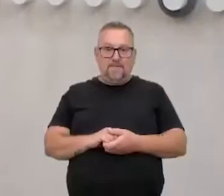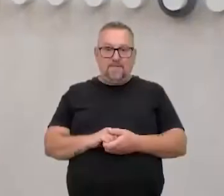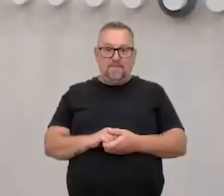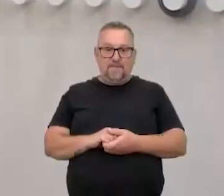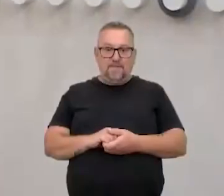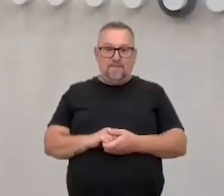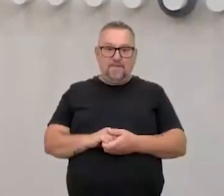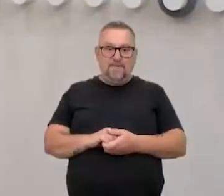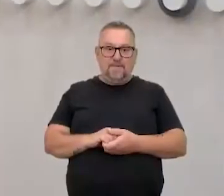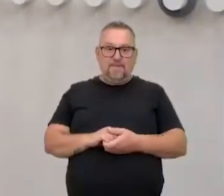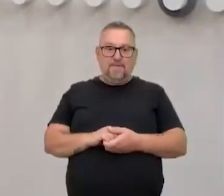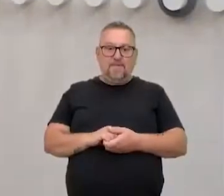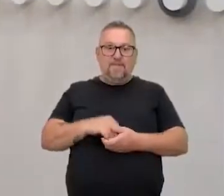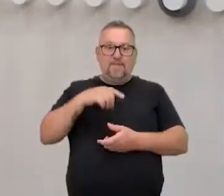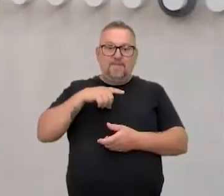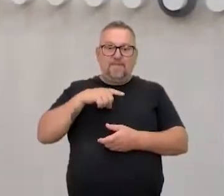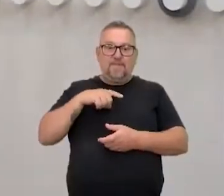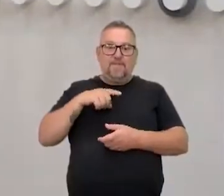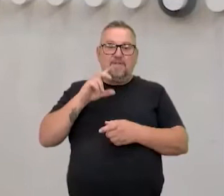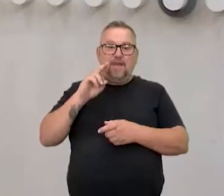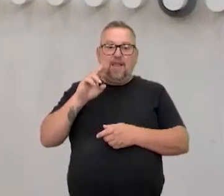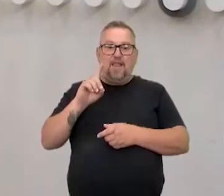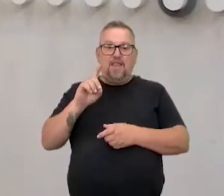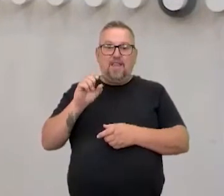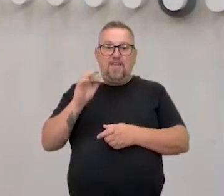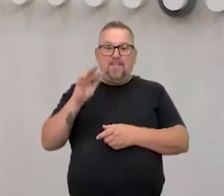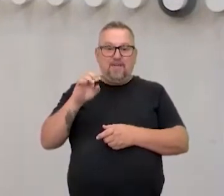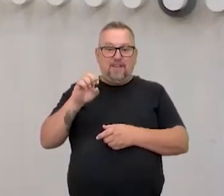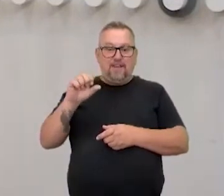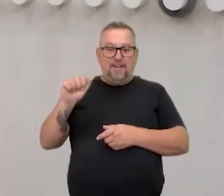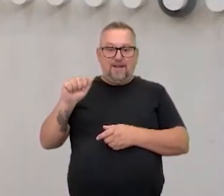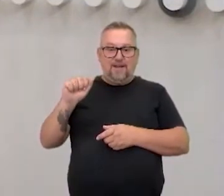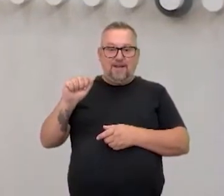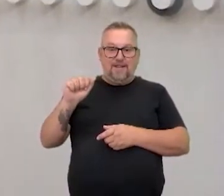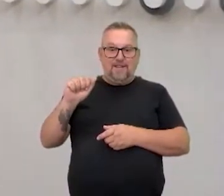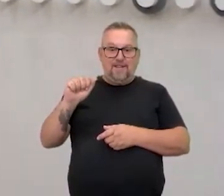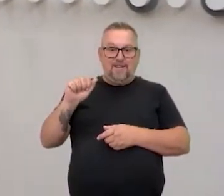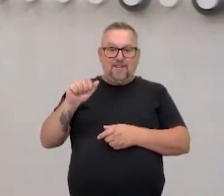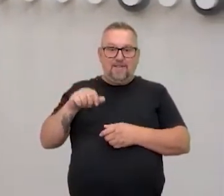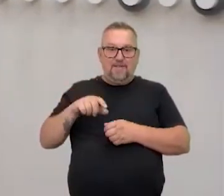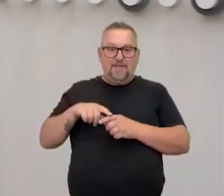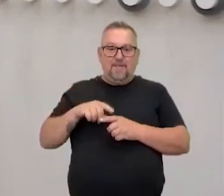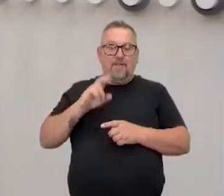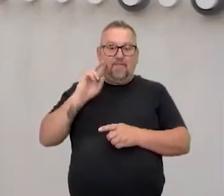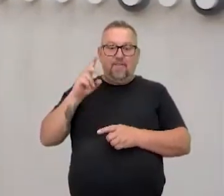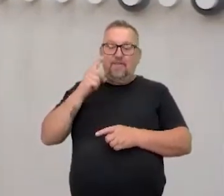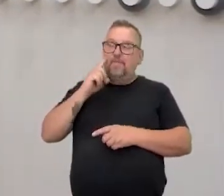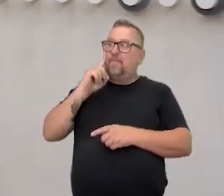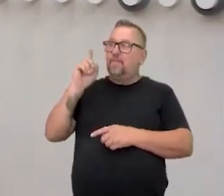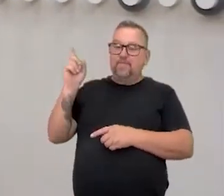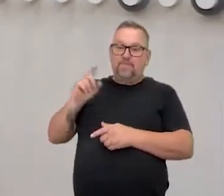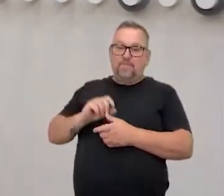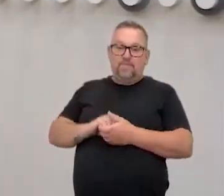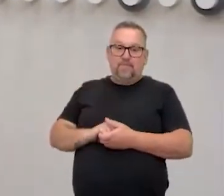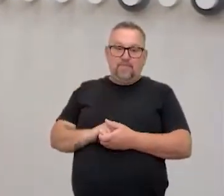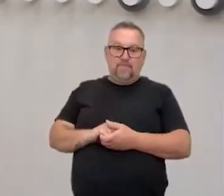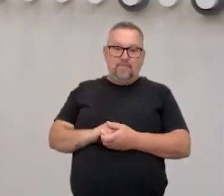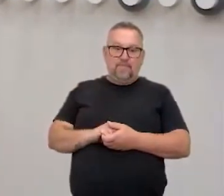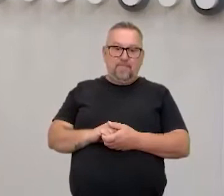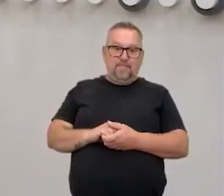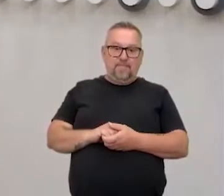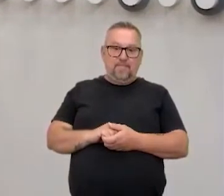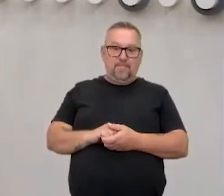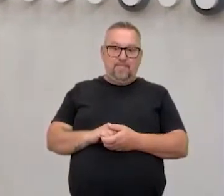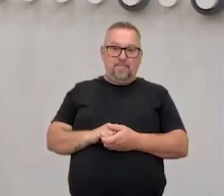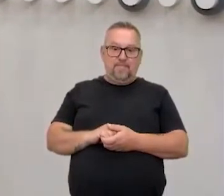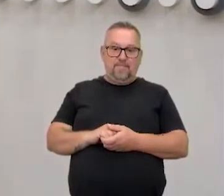Então, tem o Guedandaray, que é a defesa baixa. Tô com medo. É mais pra chute. Não, é uma defesa, né? Então... Então, tá bom. Mas o problema é quando você der o golpe aqui do